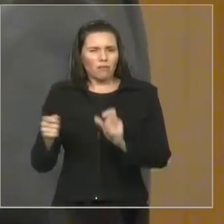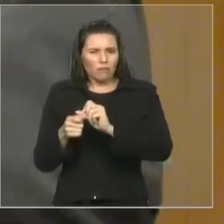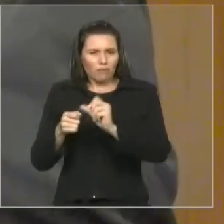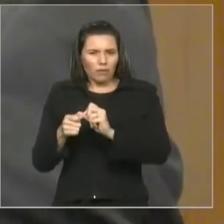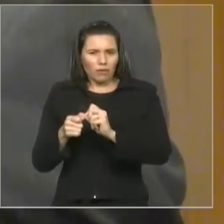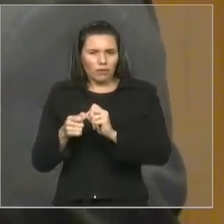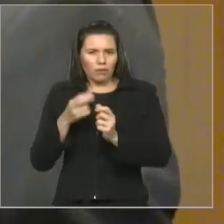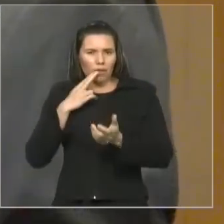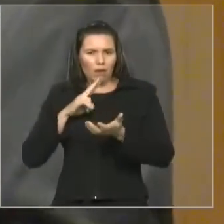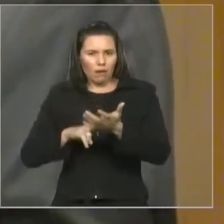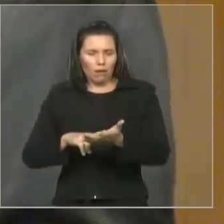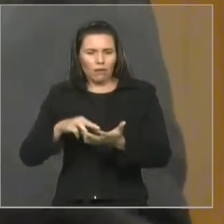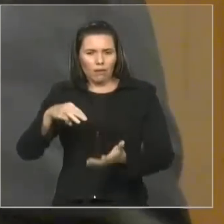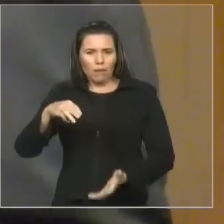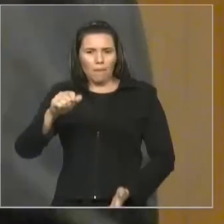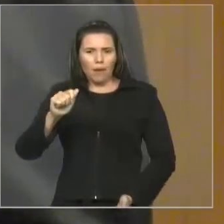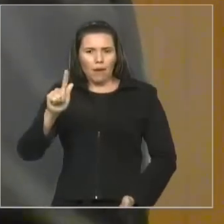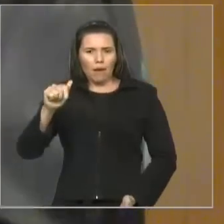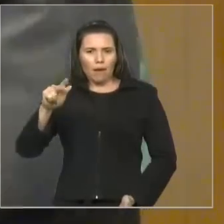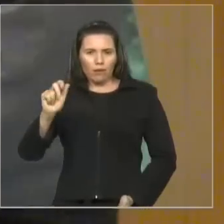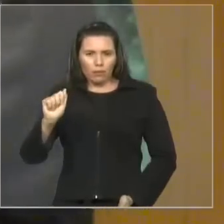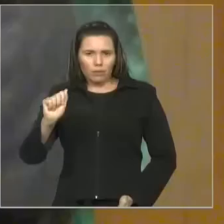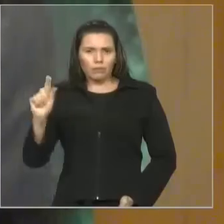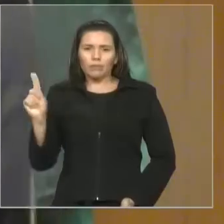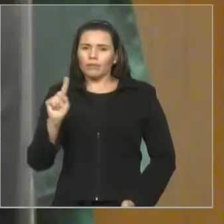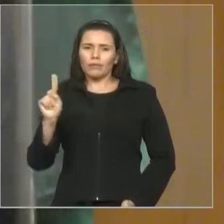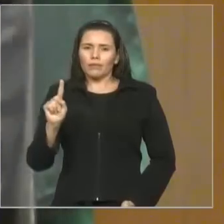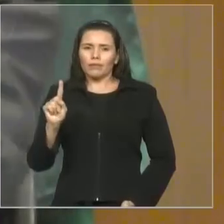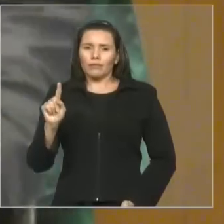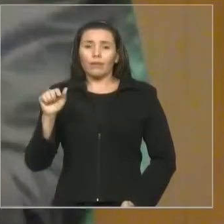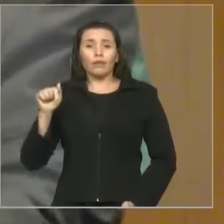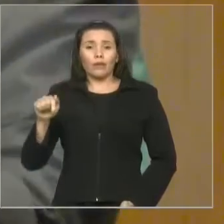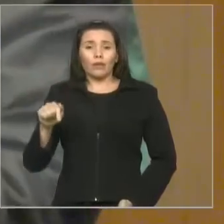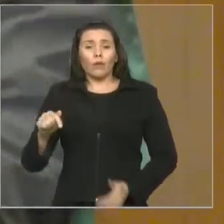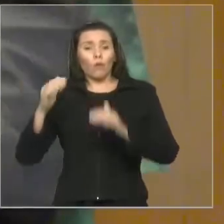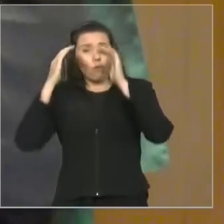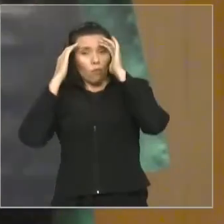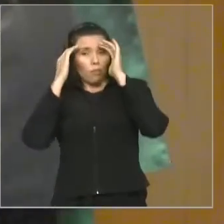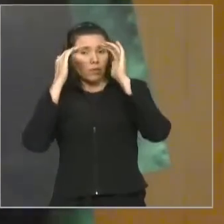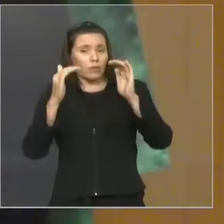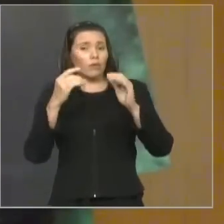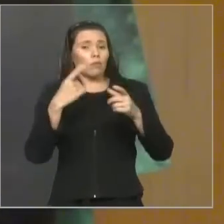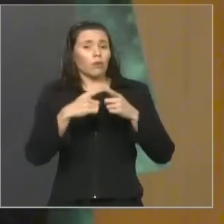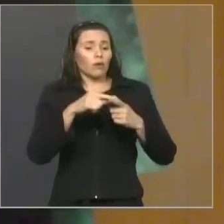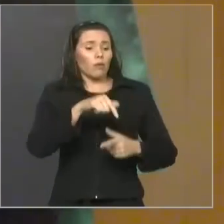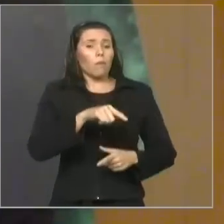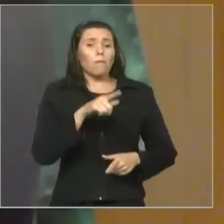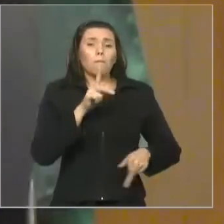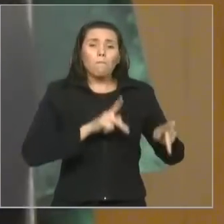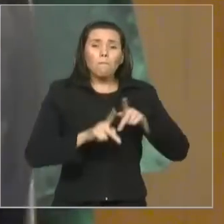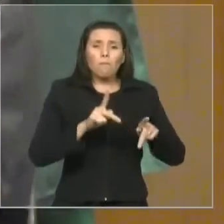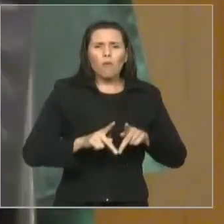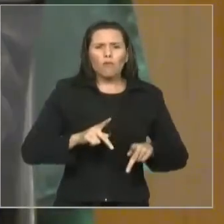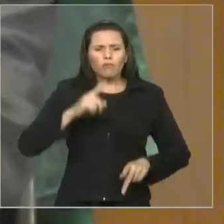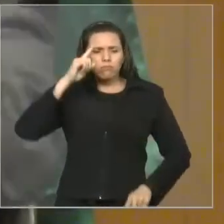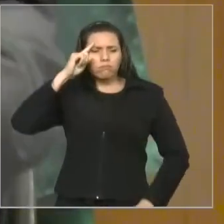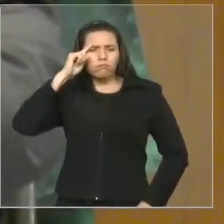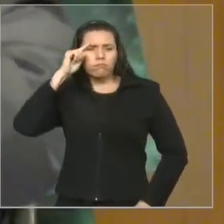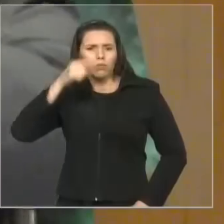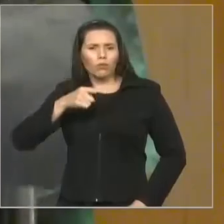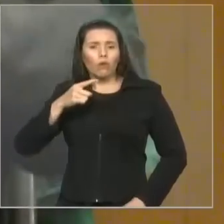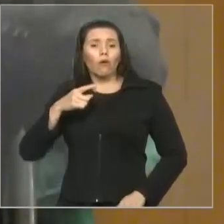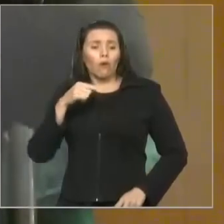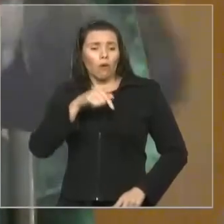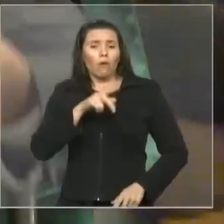Assim vai essa humanidade caminhando. Observe que sempre é o parlamento acompanhando o desejo do povo, e nunca